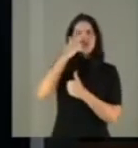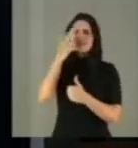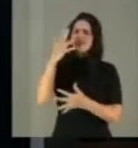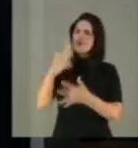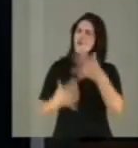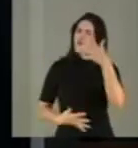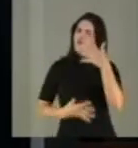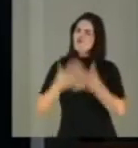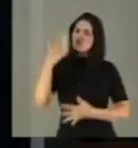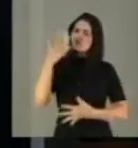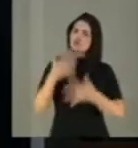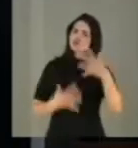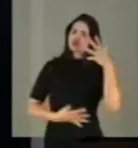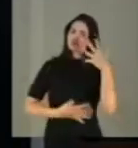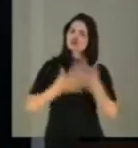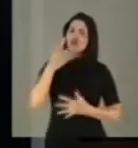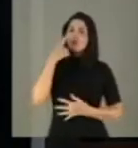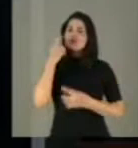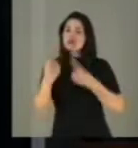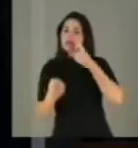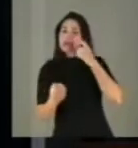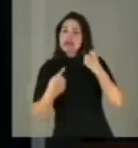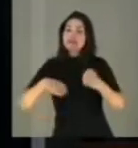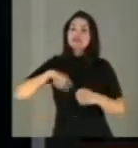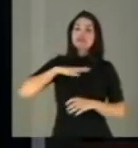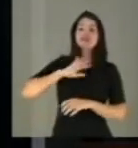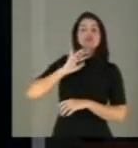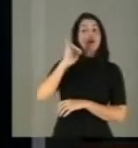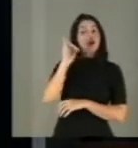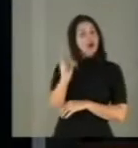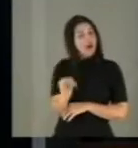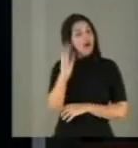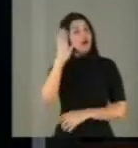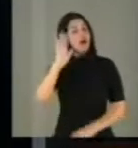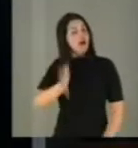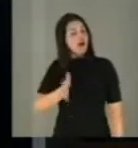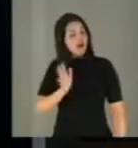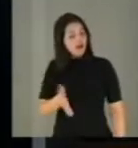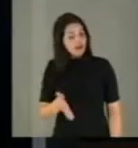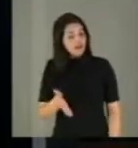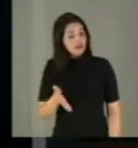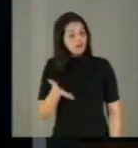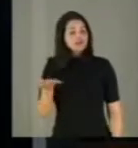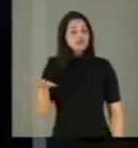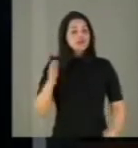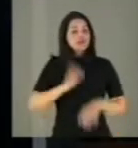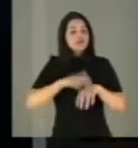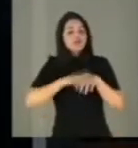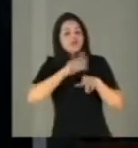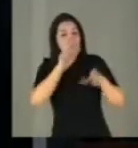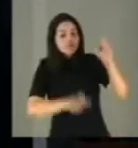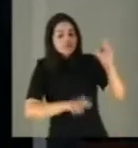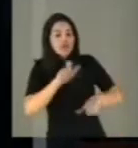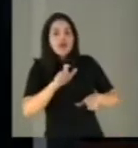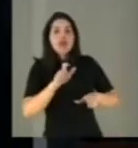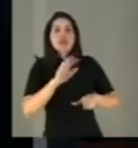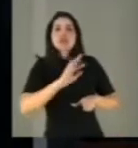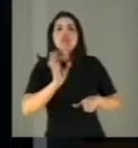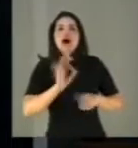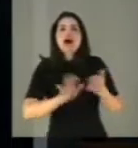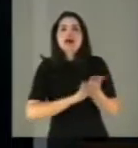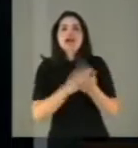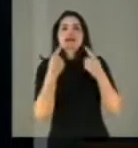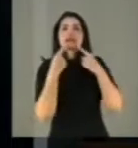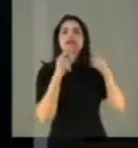interesses há muito alertada por nós, e cujos protagonistas não recebem a devida